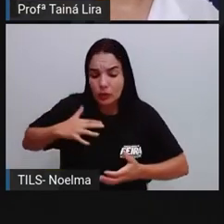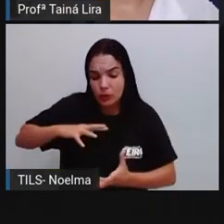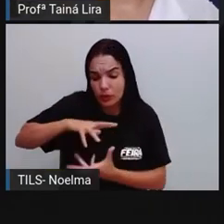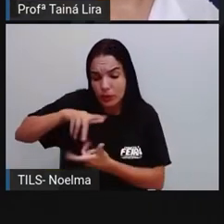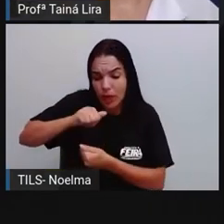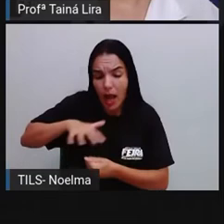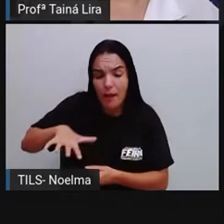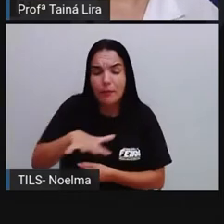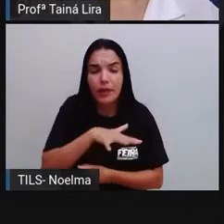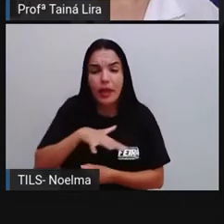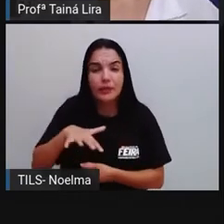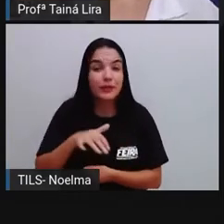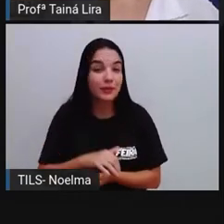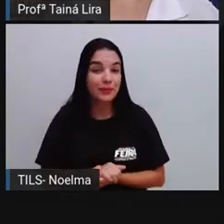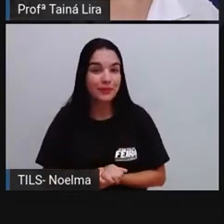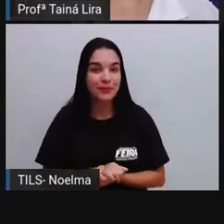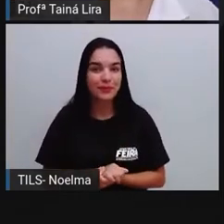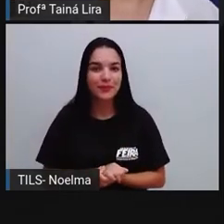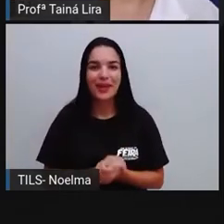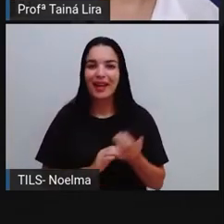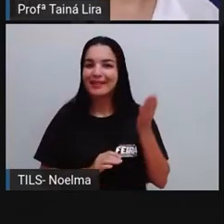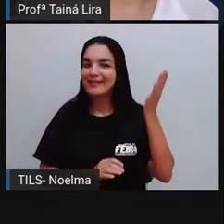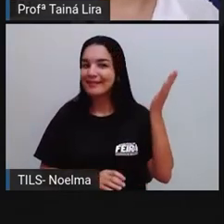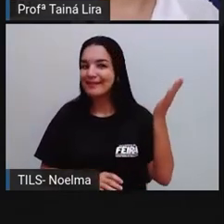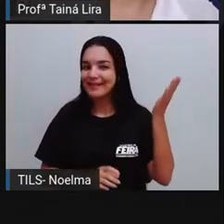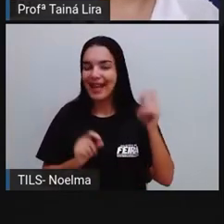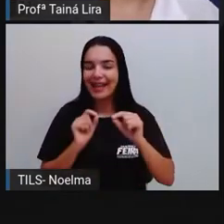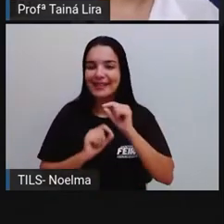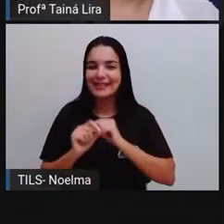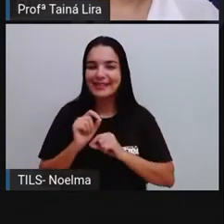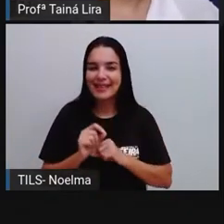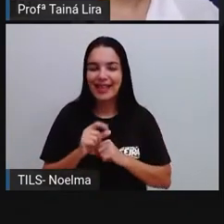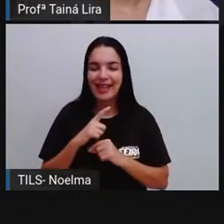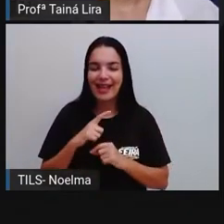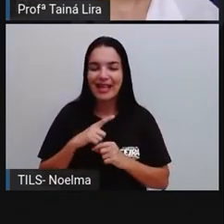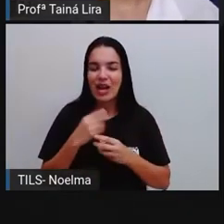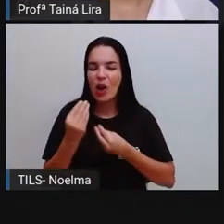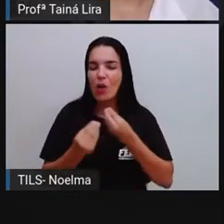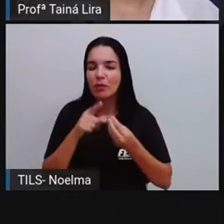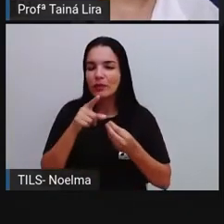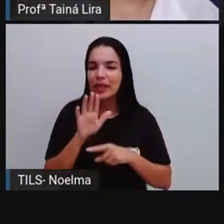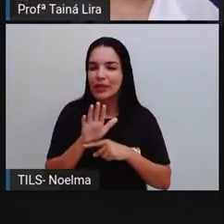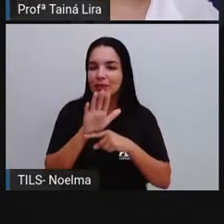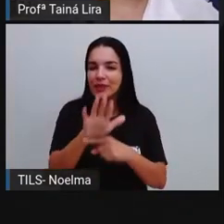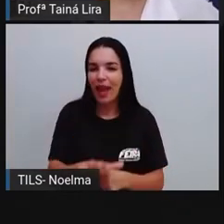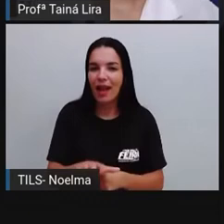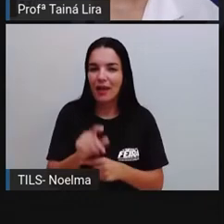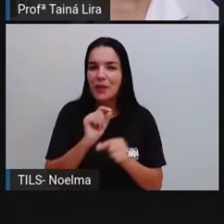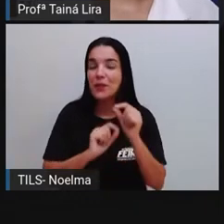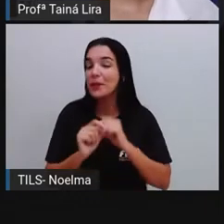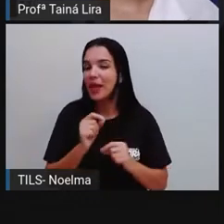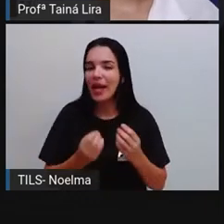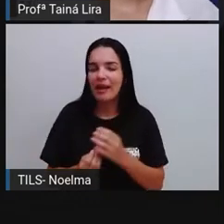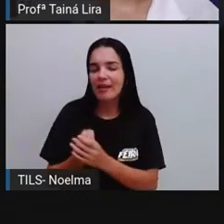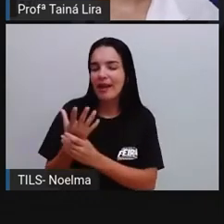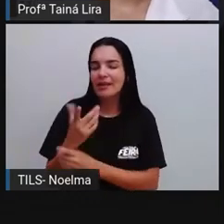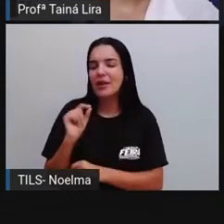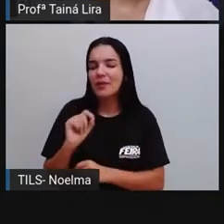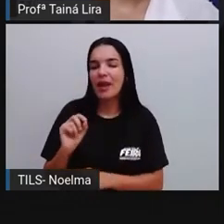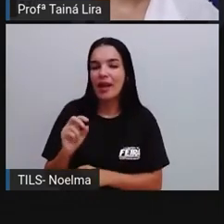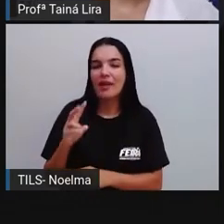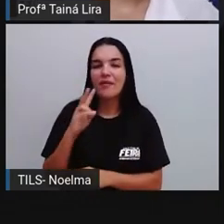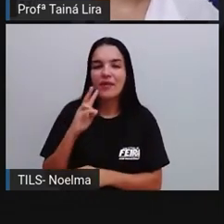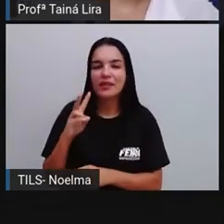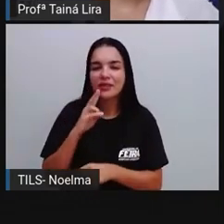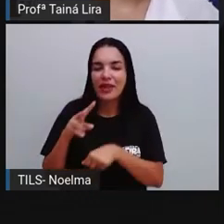Então, a Pró trouxe aqui algumas ações que a gente pode fazer. Criação de